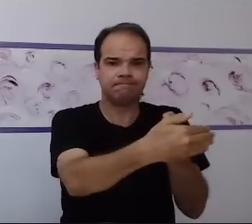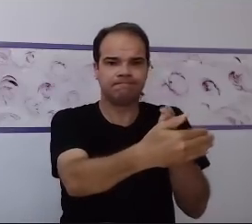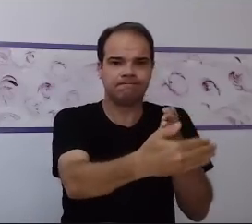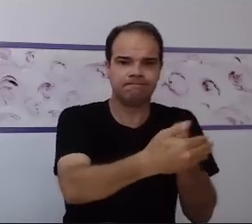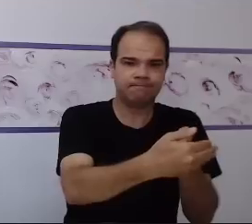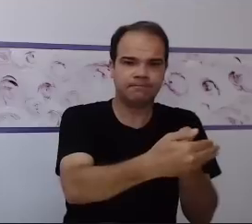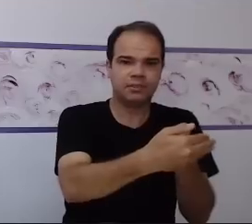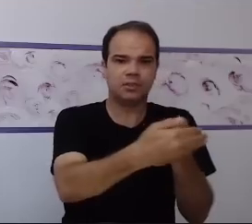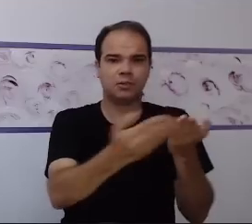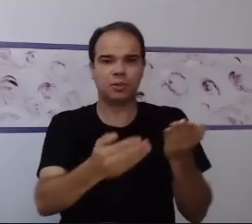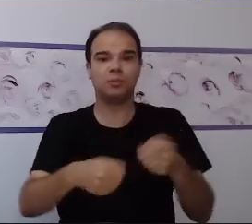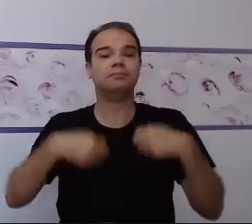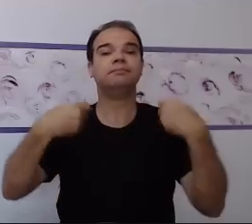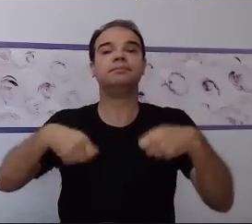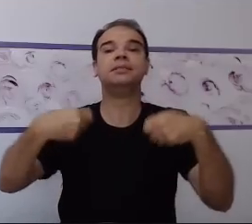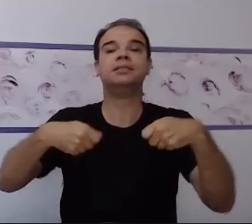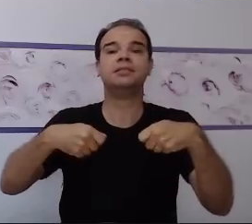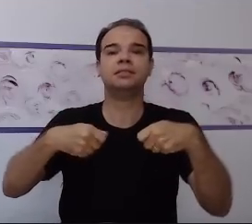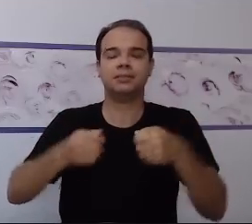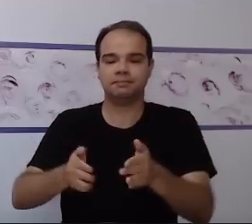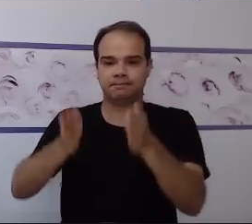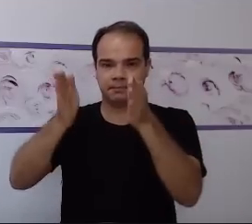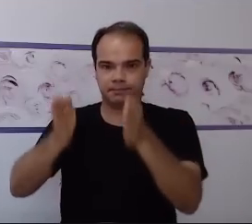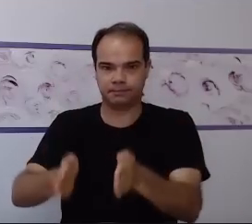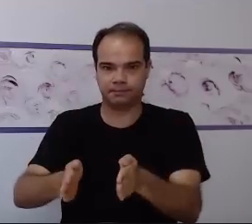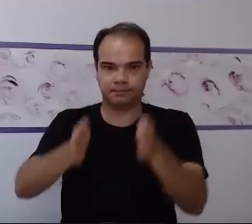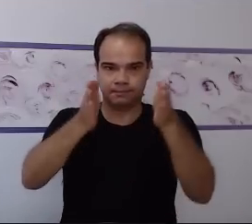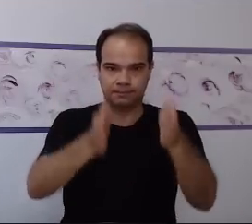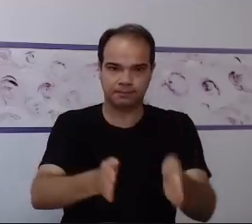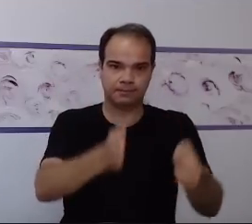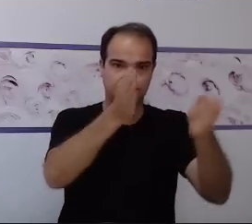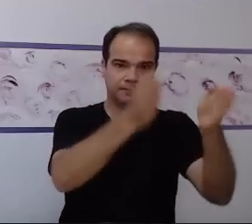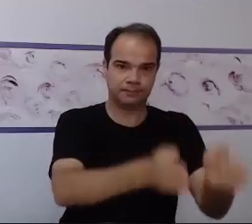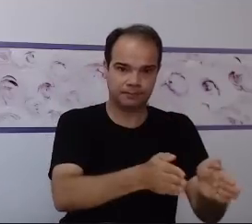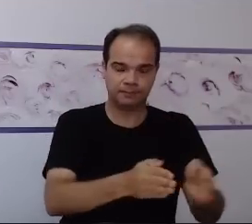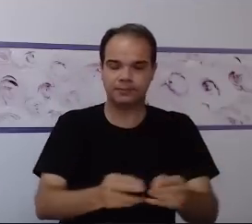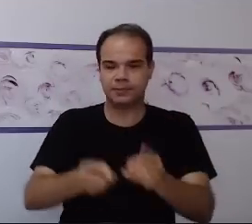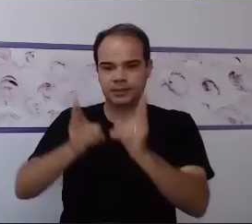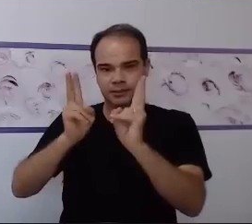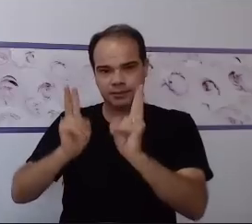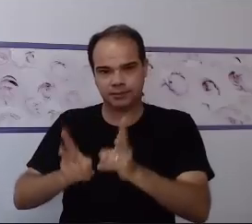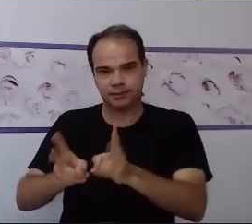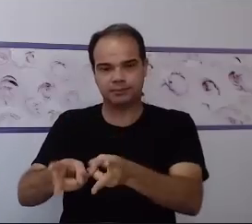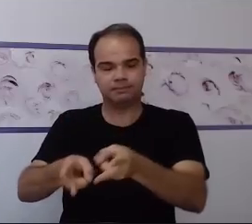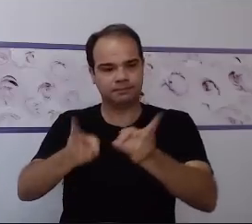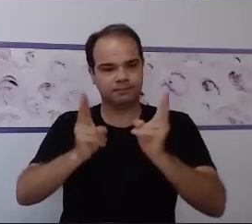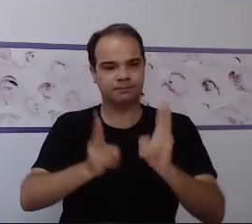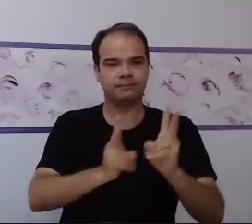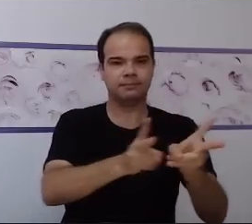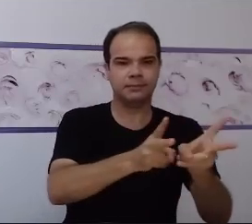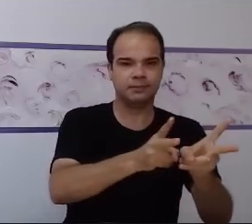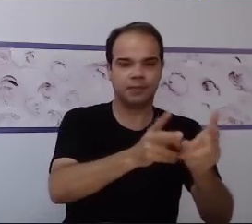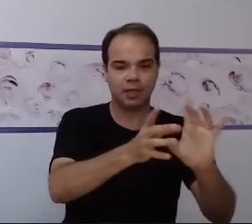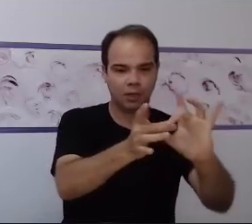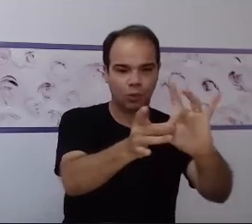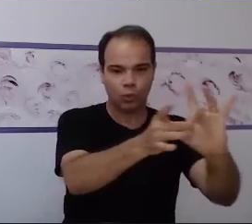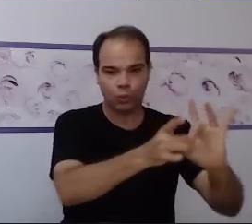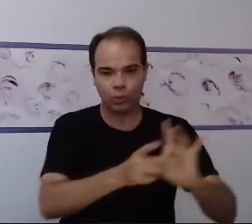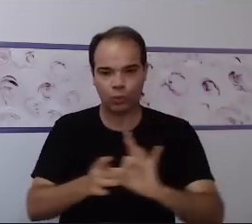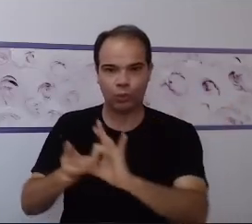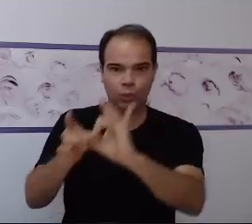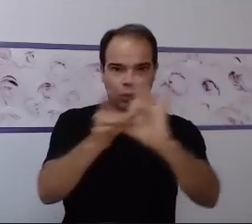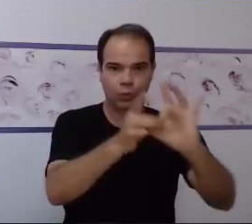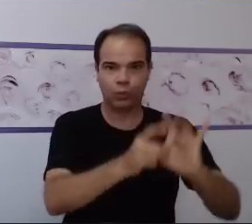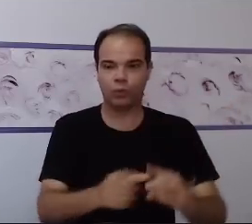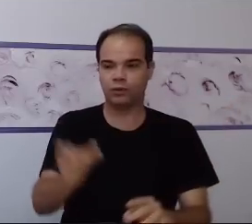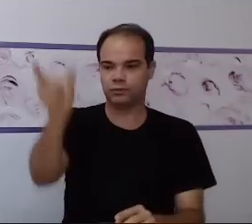necessidade de rotina, é uma necessidade de mesmice para que haja um entendimento. Então, esse indivíduo